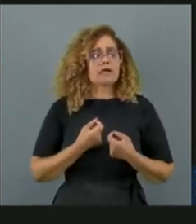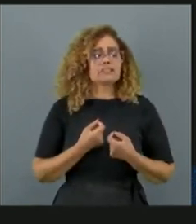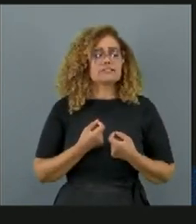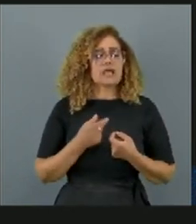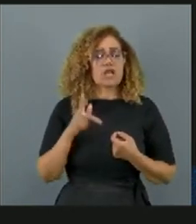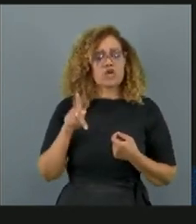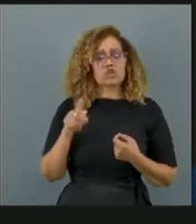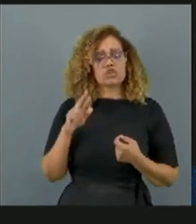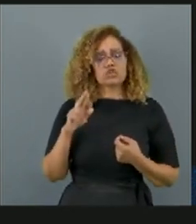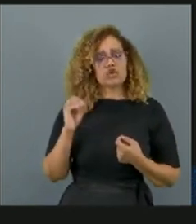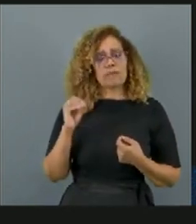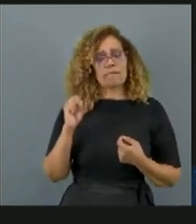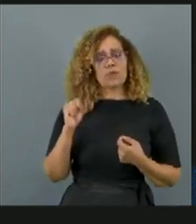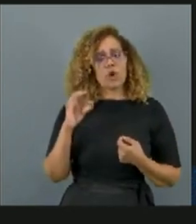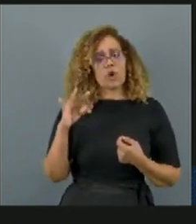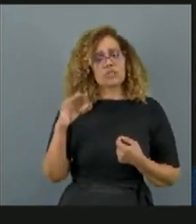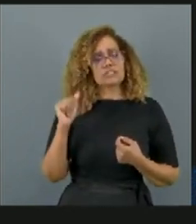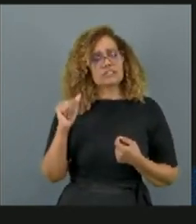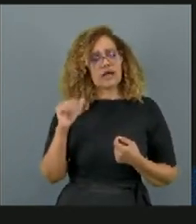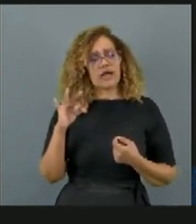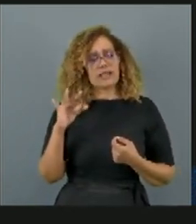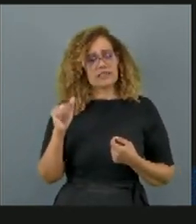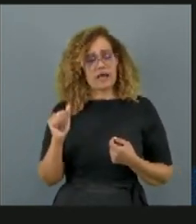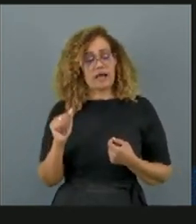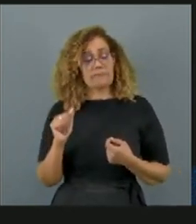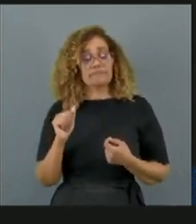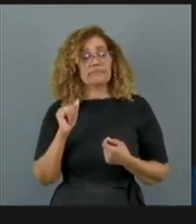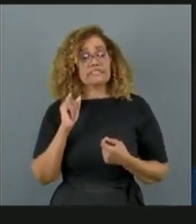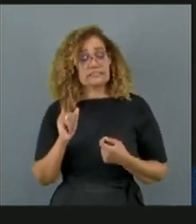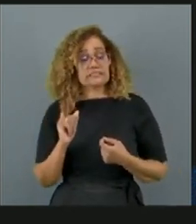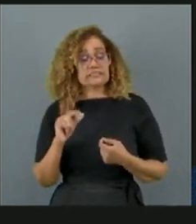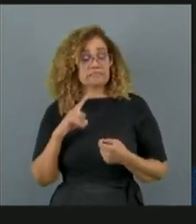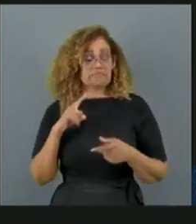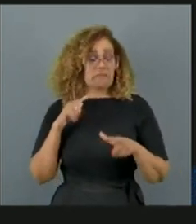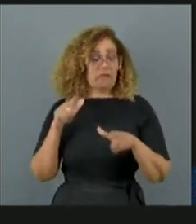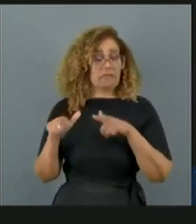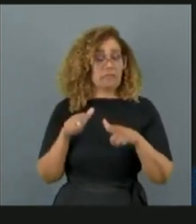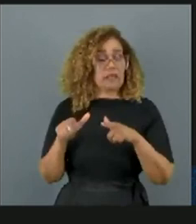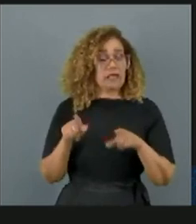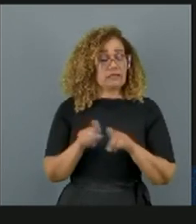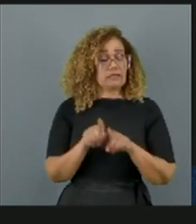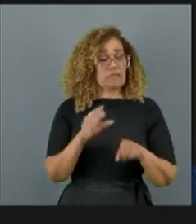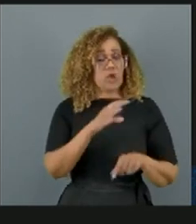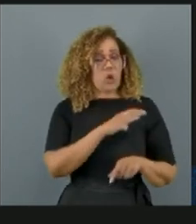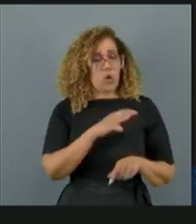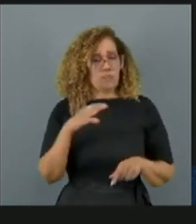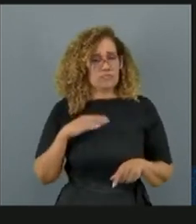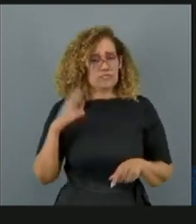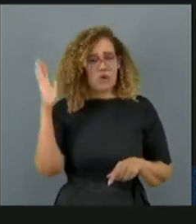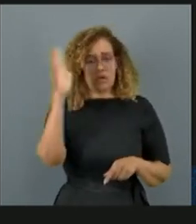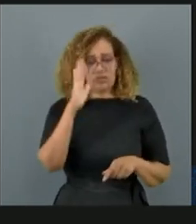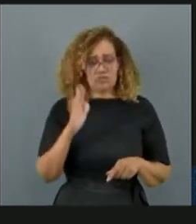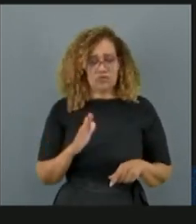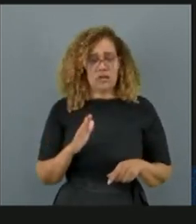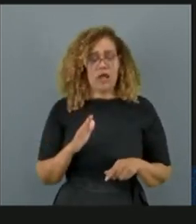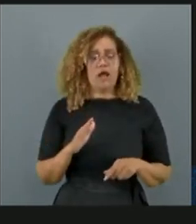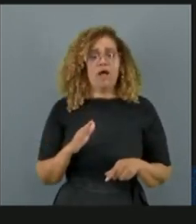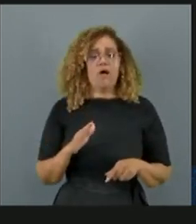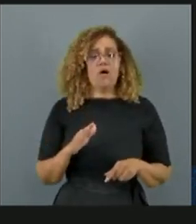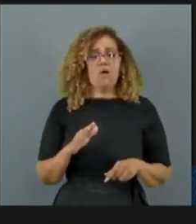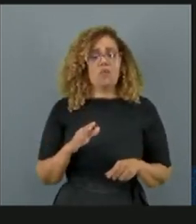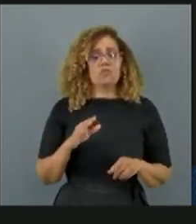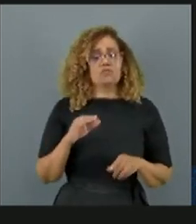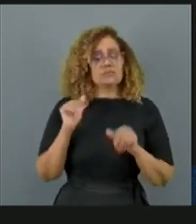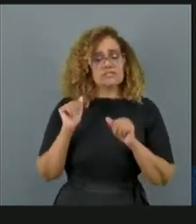Muito bem. Quando nós trabalhamos, e eu coordeno a Comissão Nacional, a Campanha Nacional do Setrema